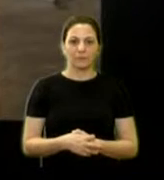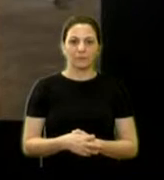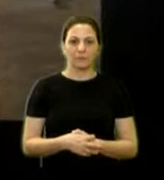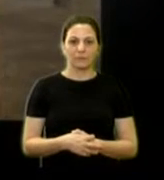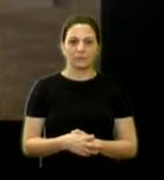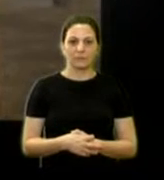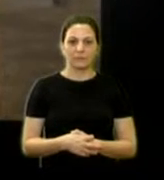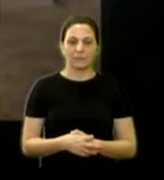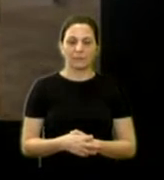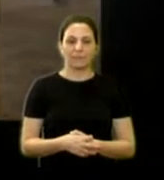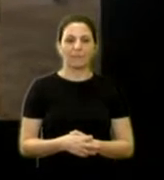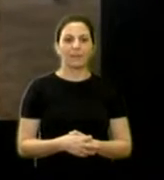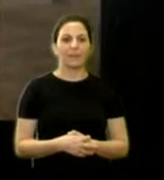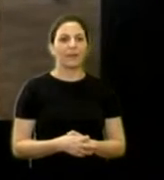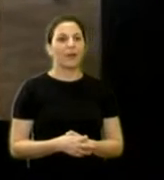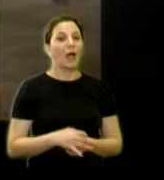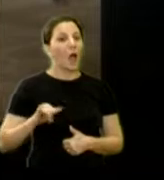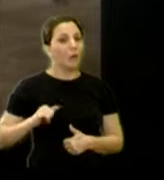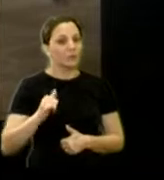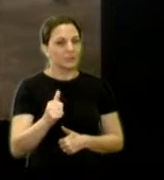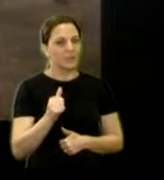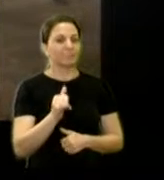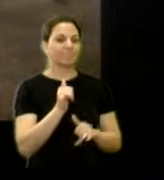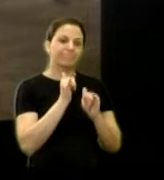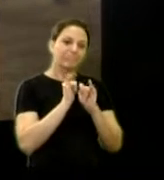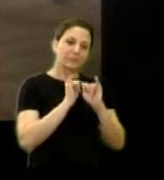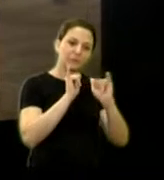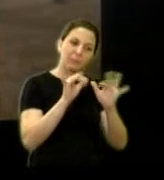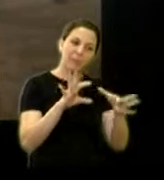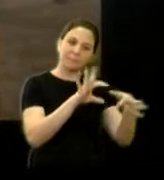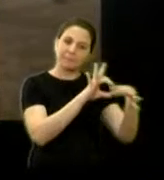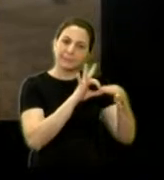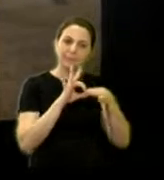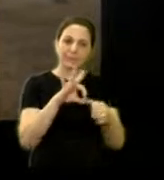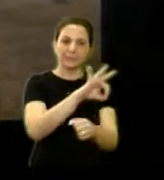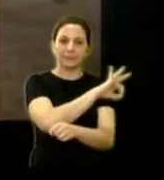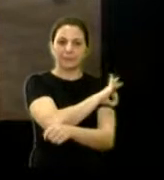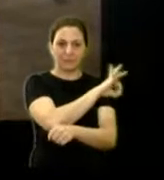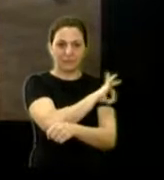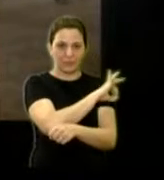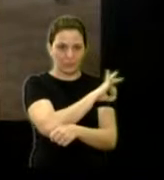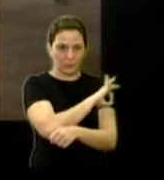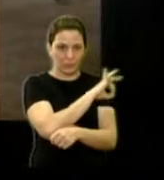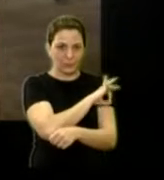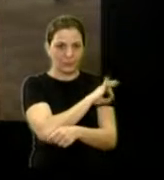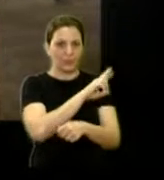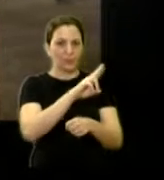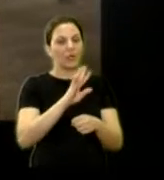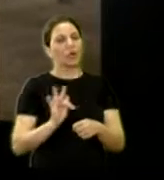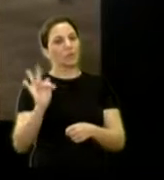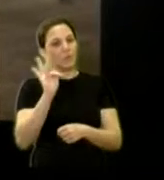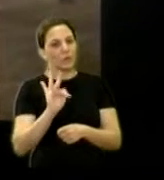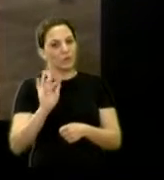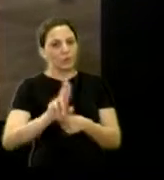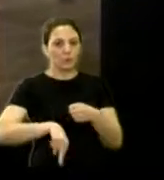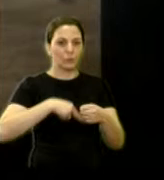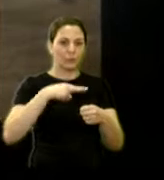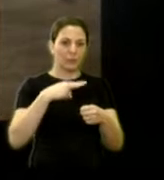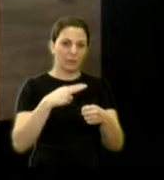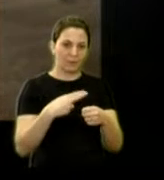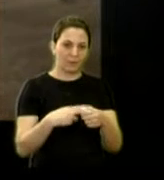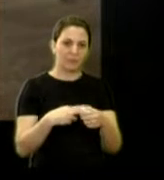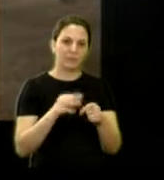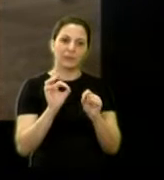Nós estamos aproveitando também para informar essa parceria que a Prefeitura tem com a Universidade. Nós estamos instituindo,